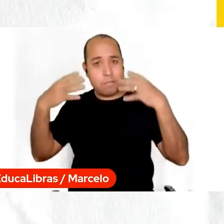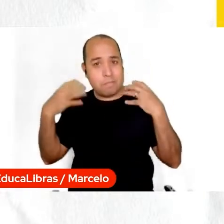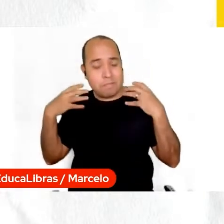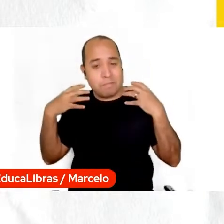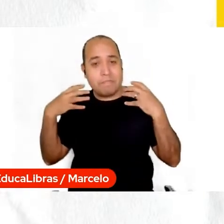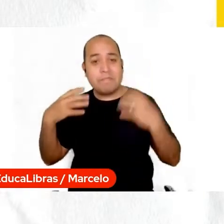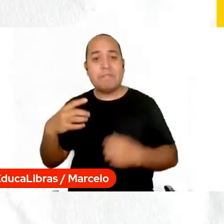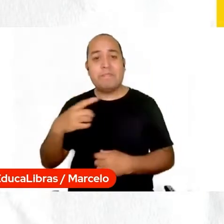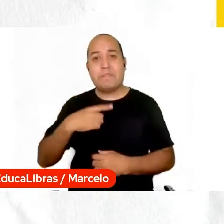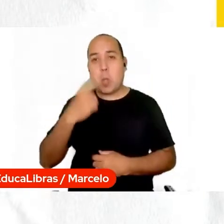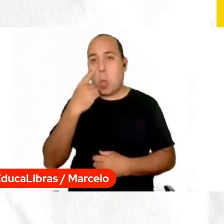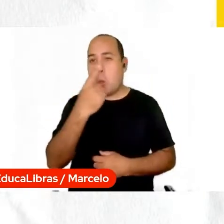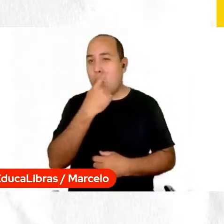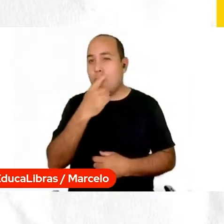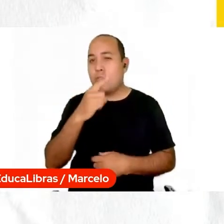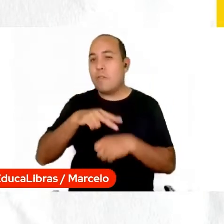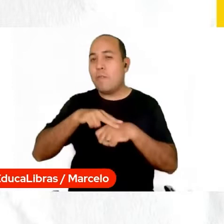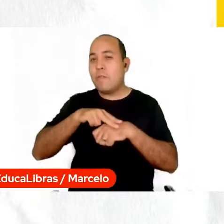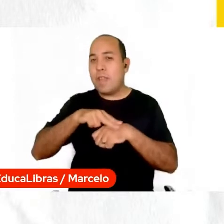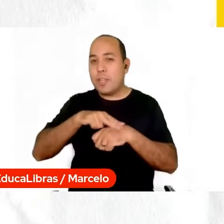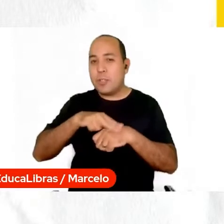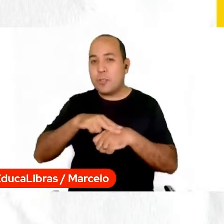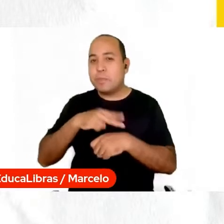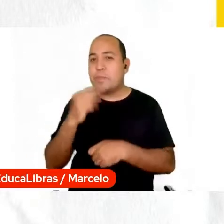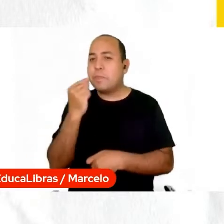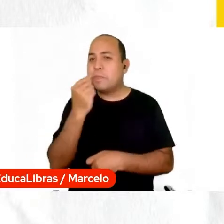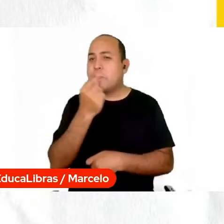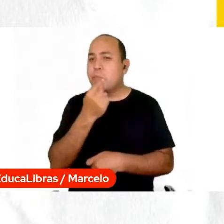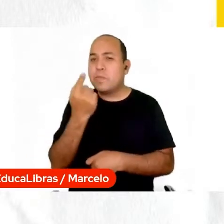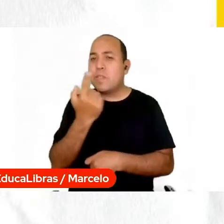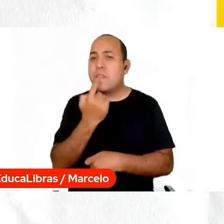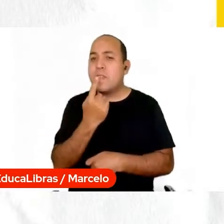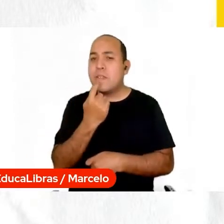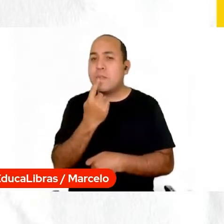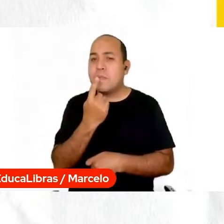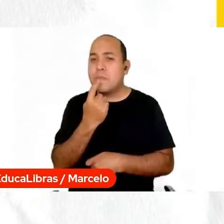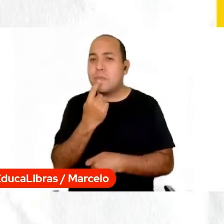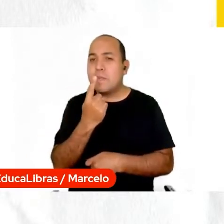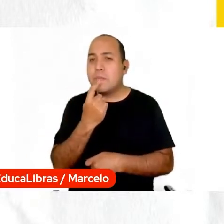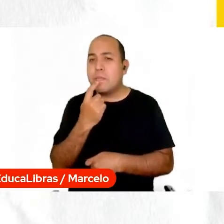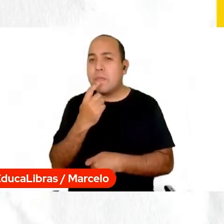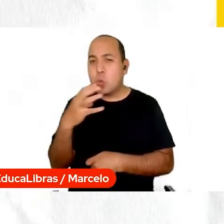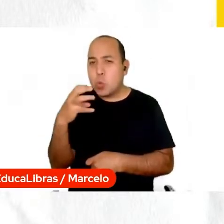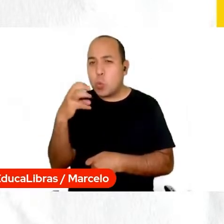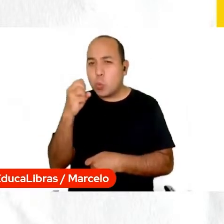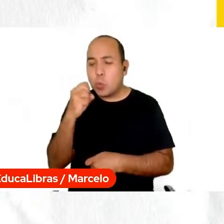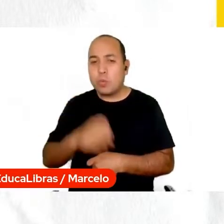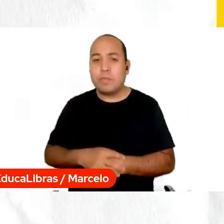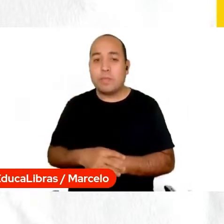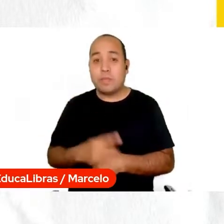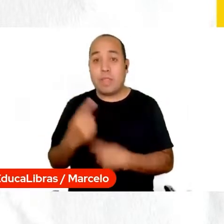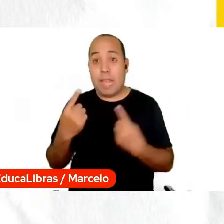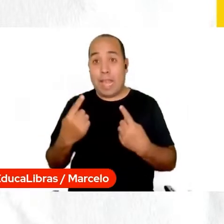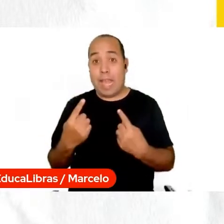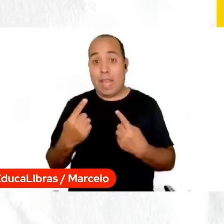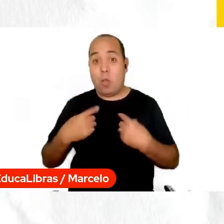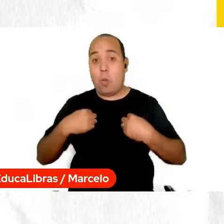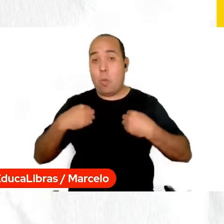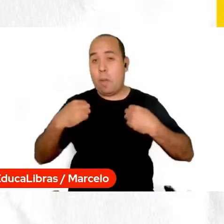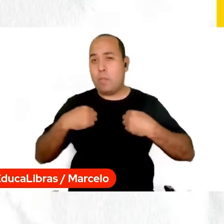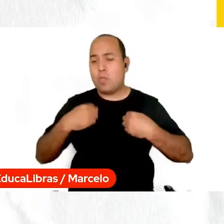olhos verdes, estou com um batom vermelho, um tom de vermelho escuro, uma blusa